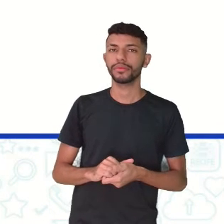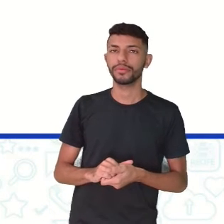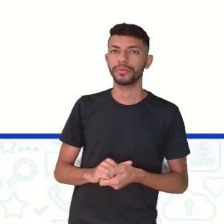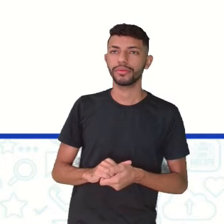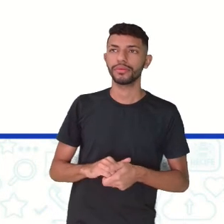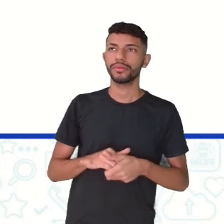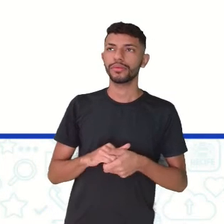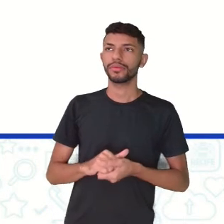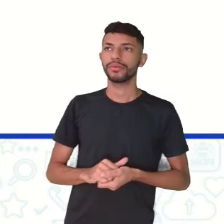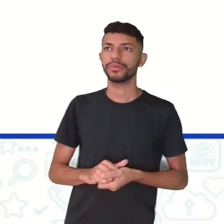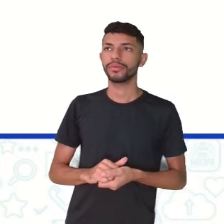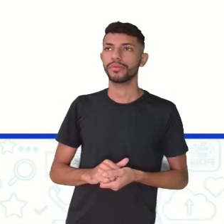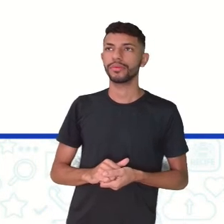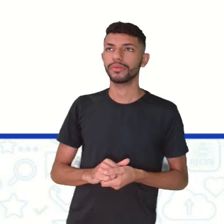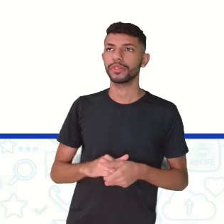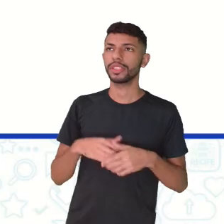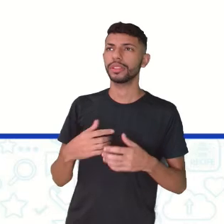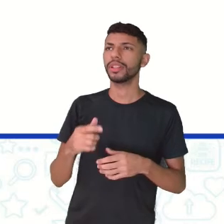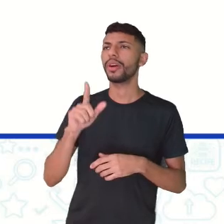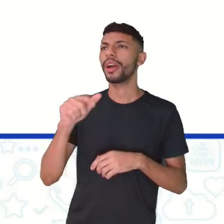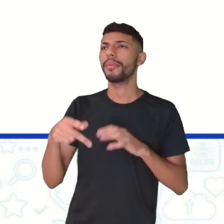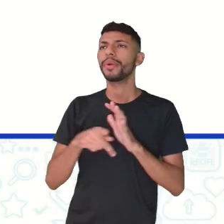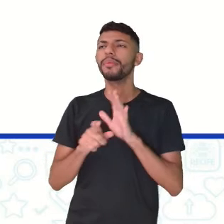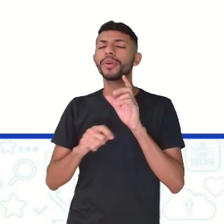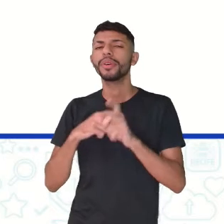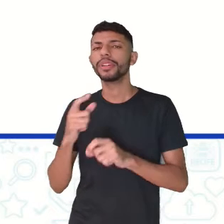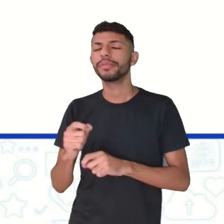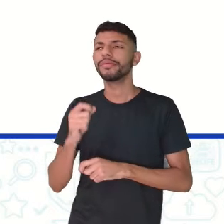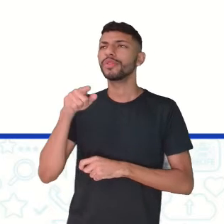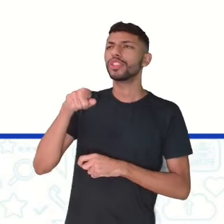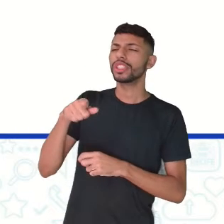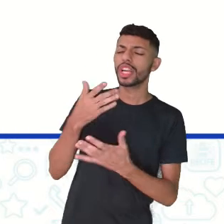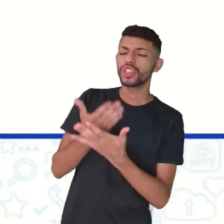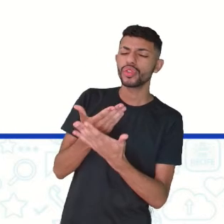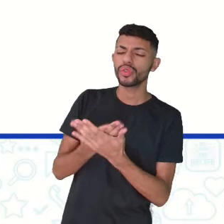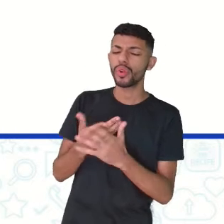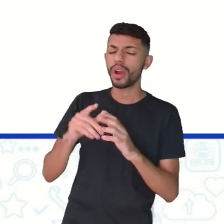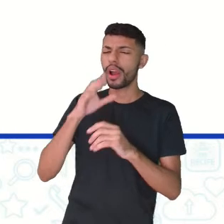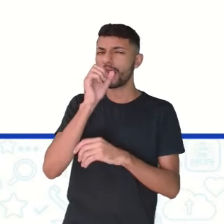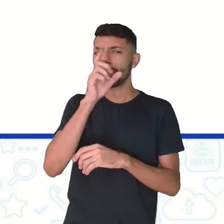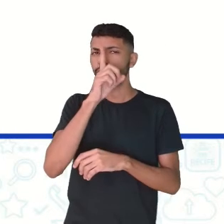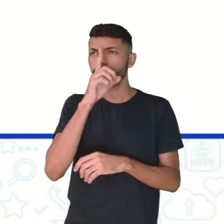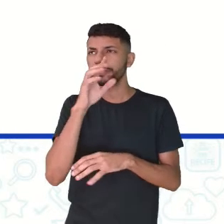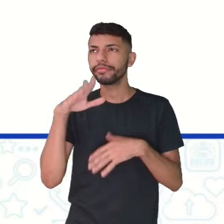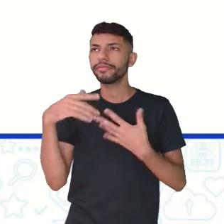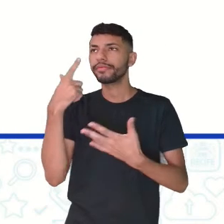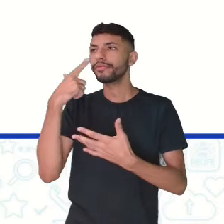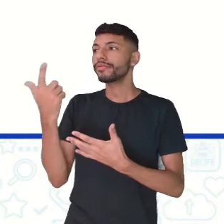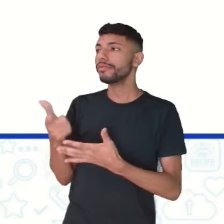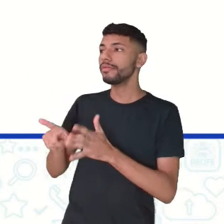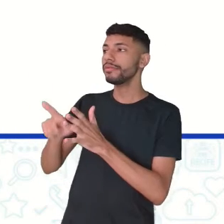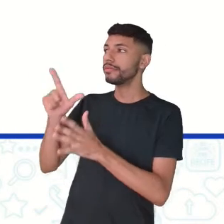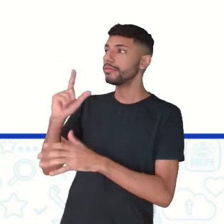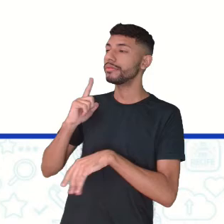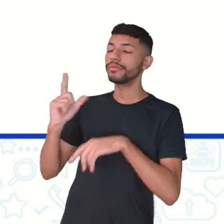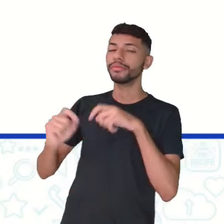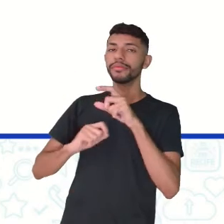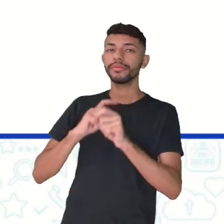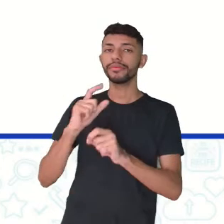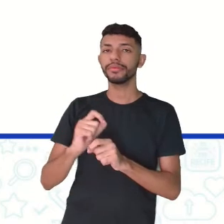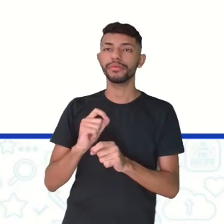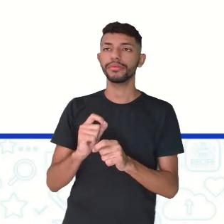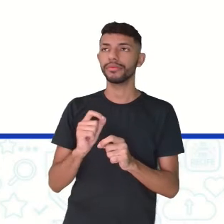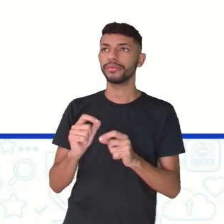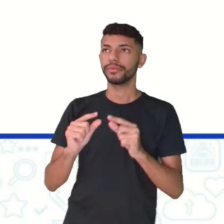não tem tradução, tá? Então, você estuda no final de semana. Então, perceba que antes do you vai ter que vir uma partícula. Essa partícula, como